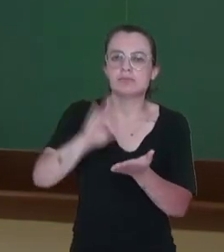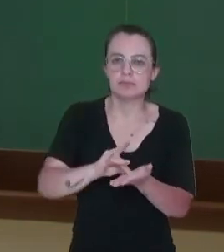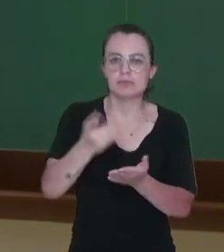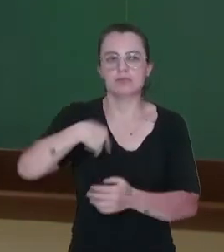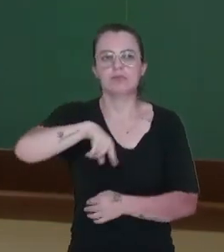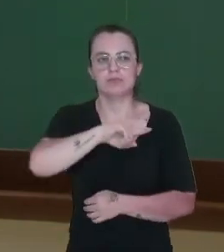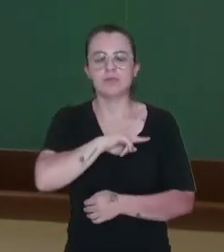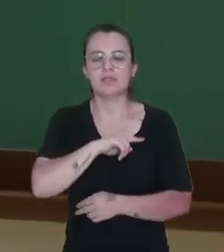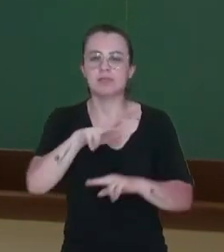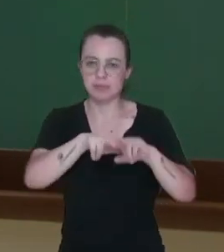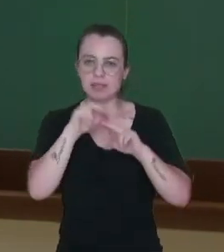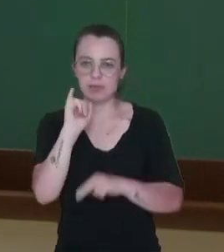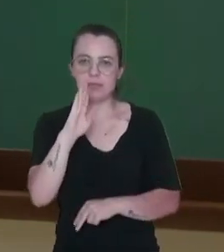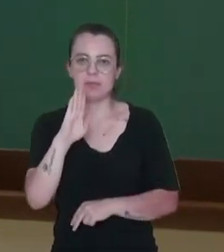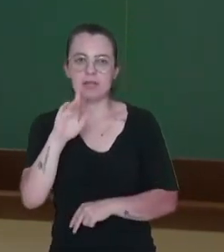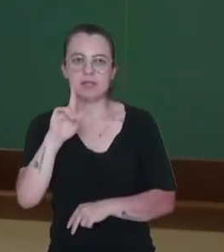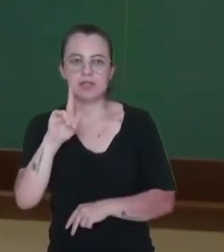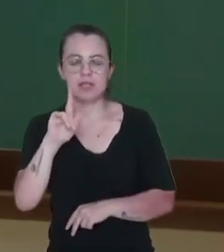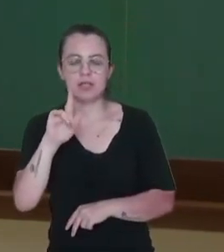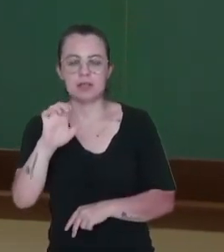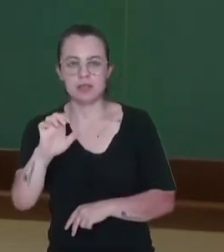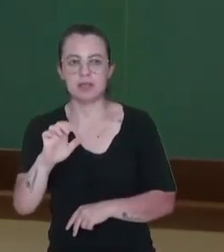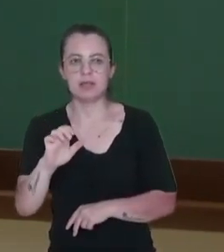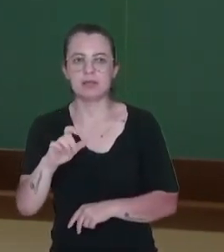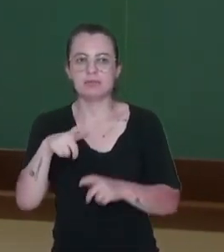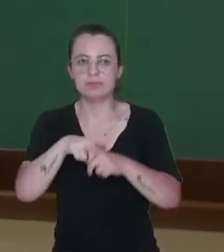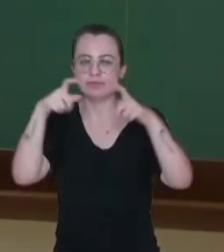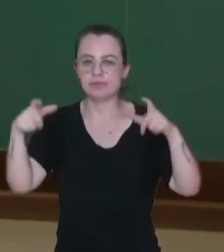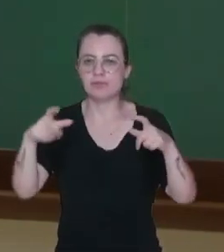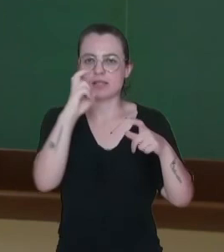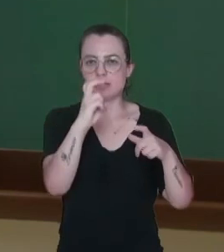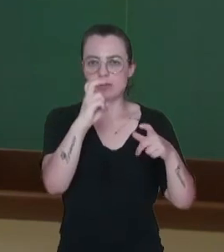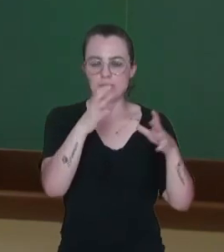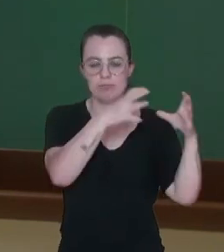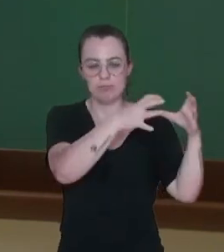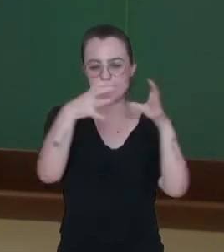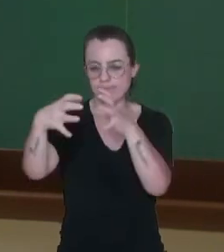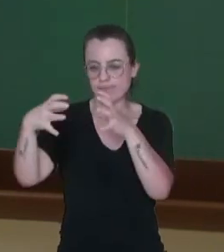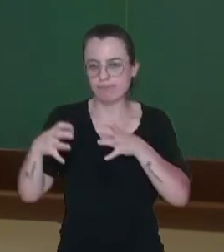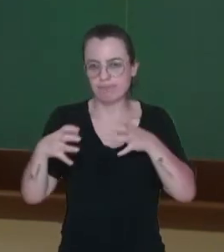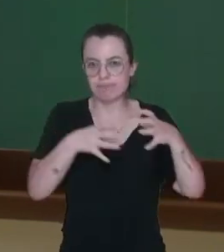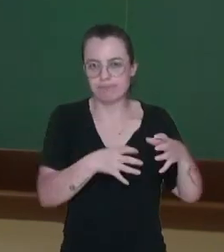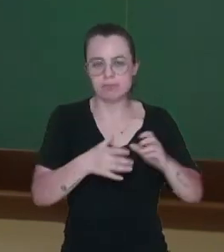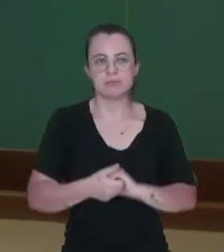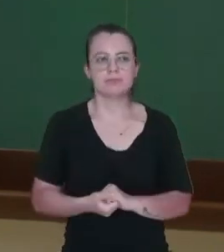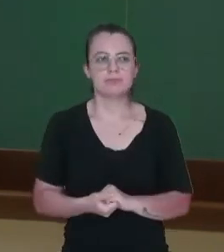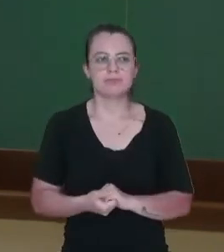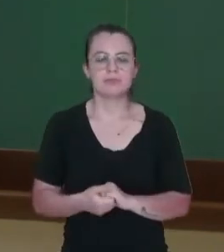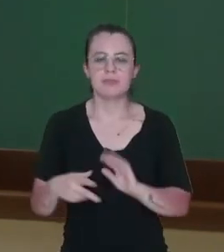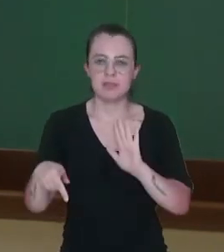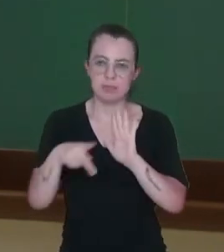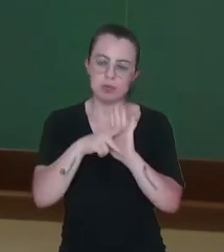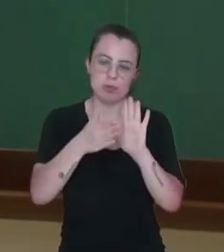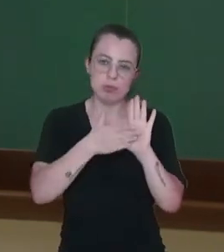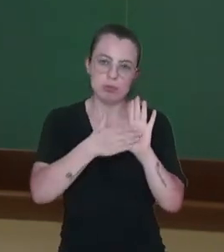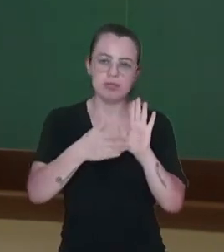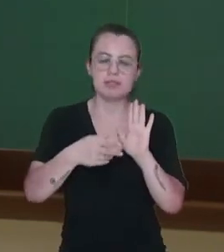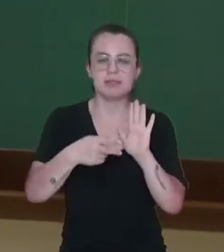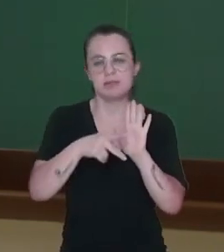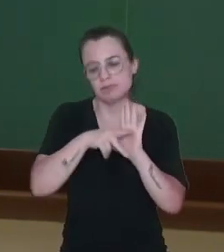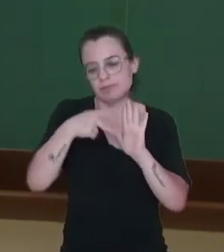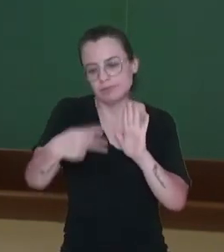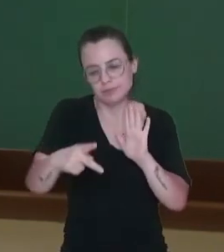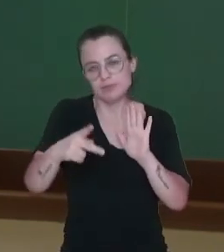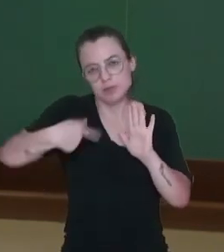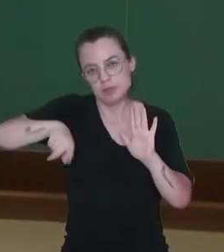segundo o IBGE, em cinco grandes regiões brasileiras, né? Segundo essa proposta ali. E, claro, se